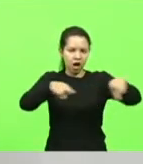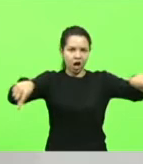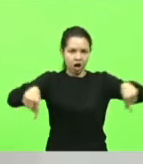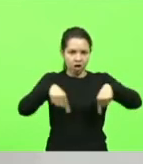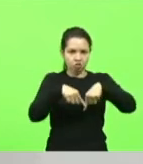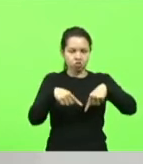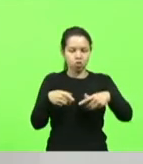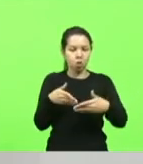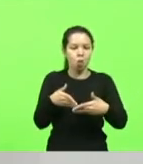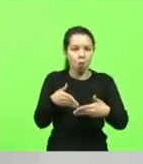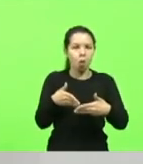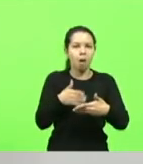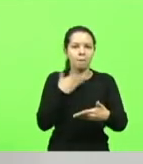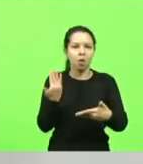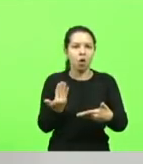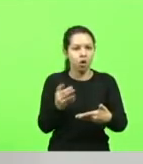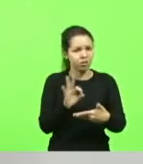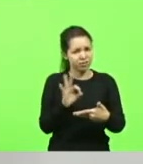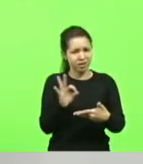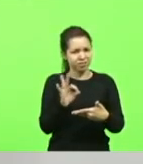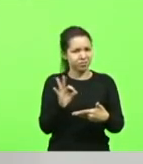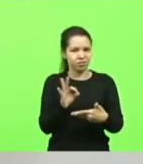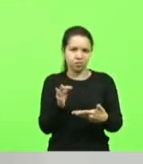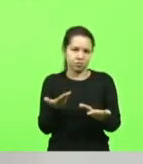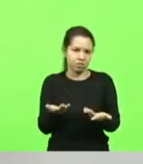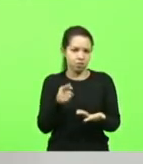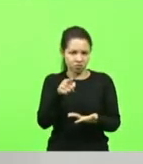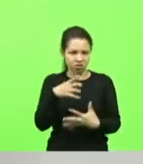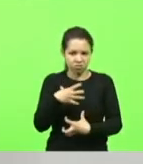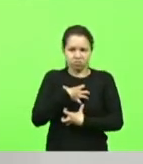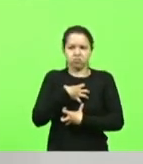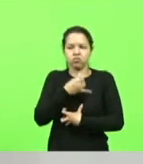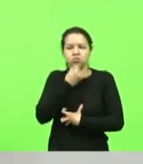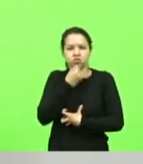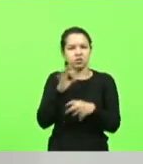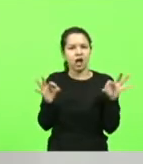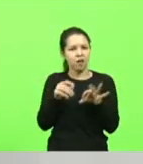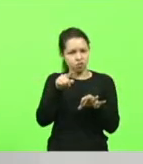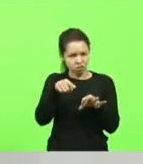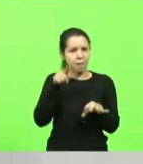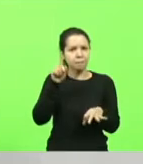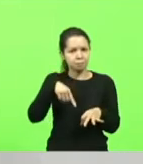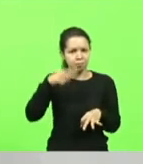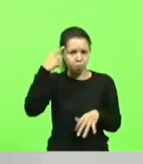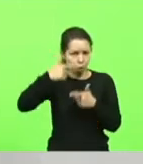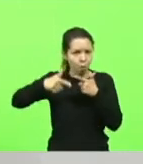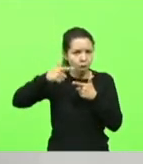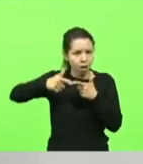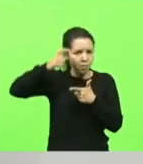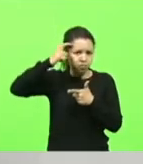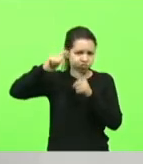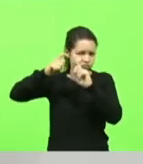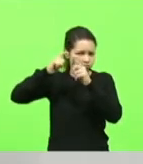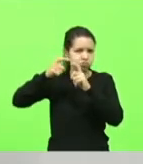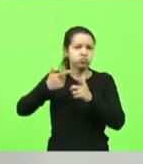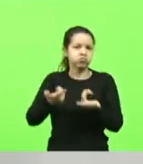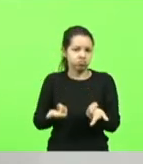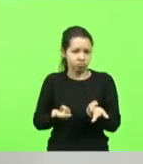Quando você não se sensibiliza por isso, é porque você é um psicopata, você tem que começar a rever seus conceitos.